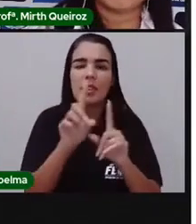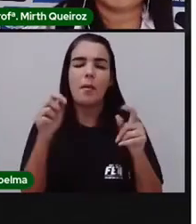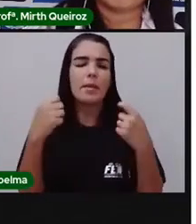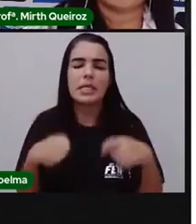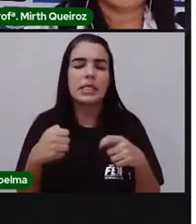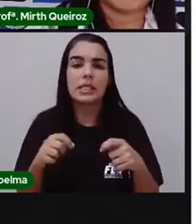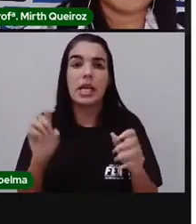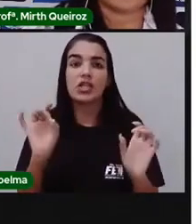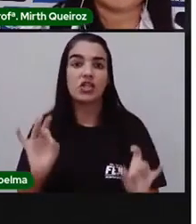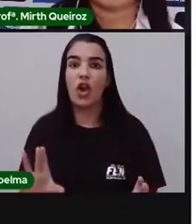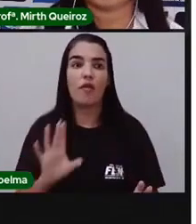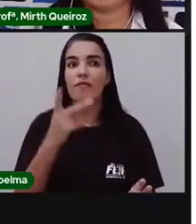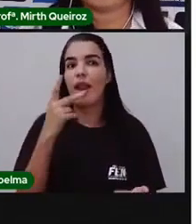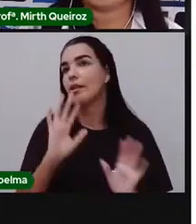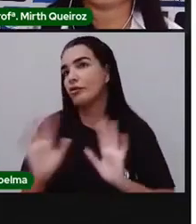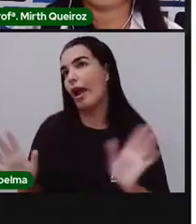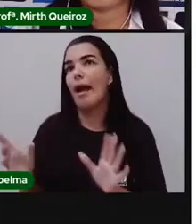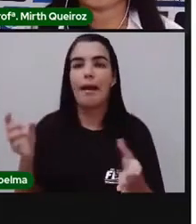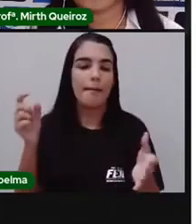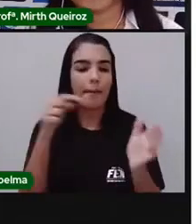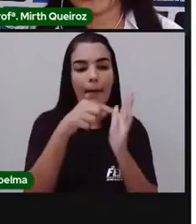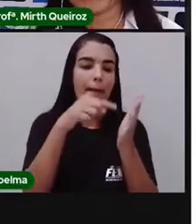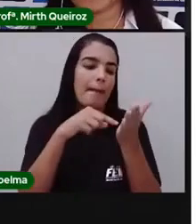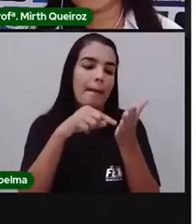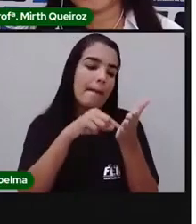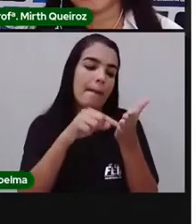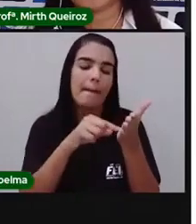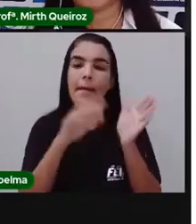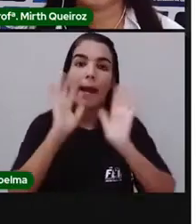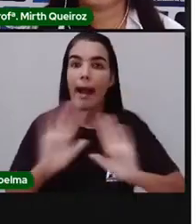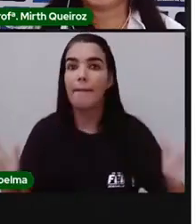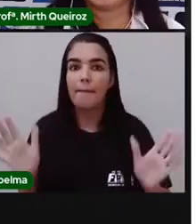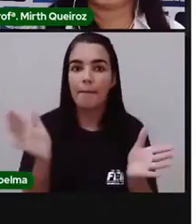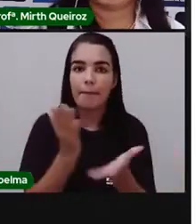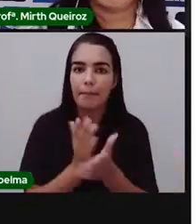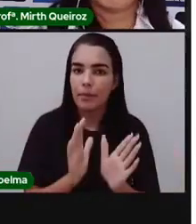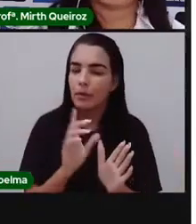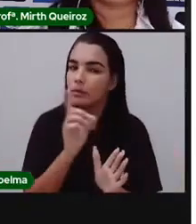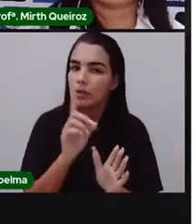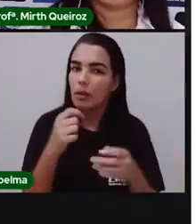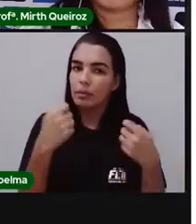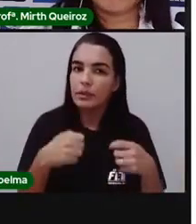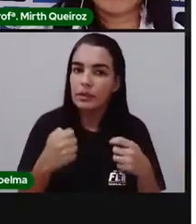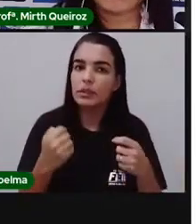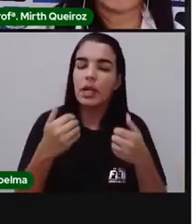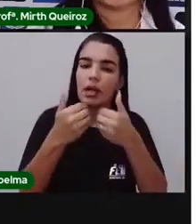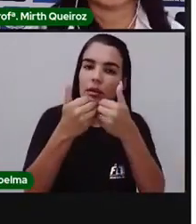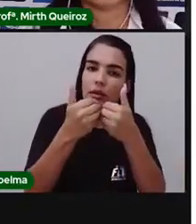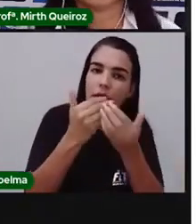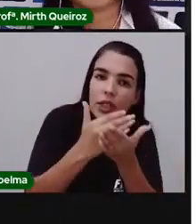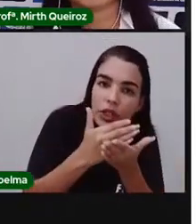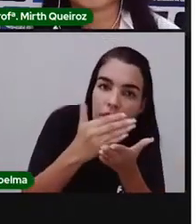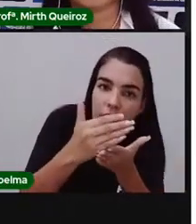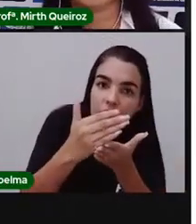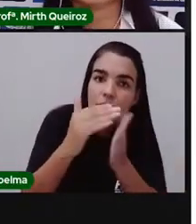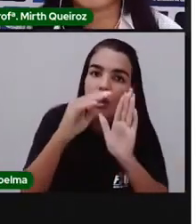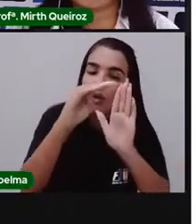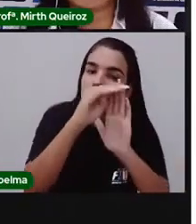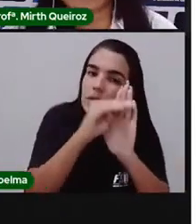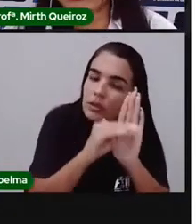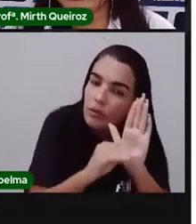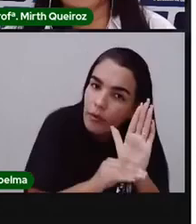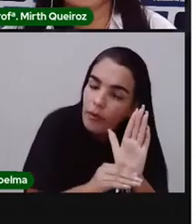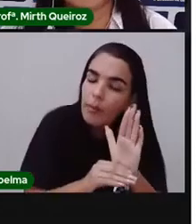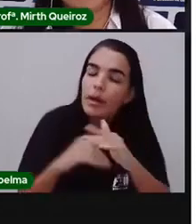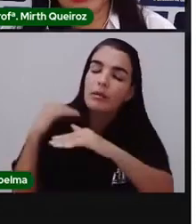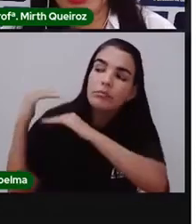no início, vocês não já vão chegar e falar sobre a conclusão, não. O início, a introdução é uma coisa, o desenvolvimento é outra e